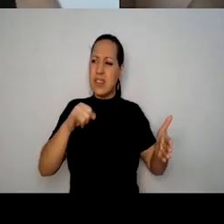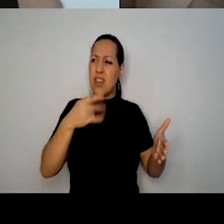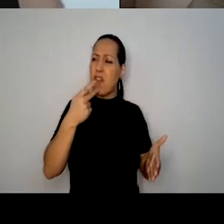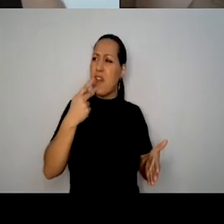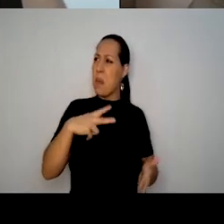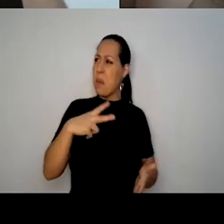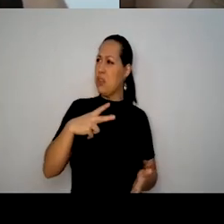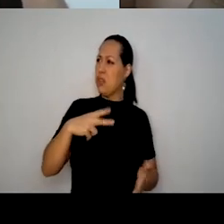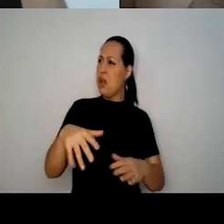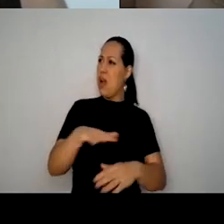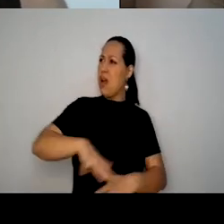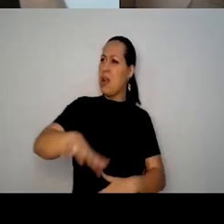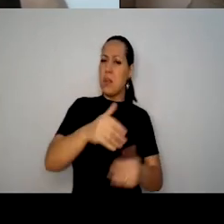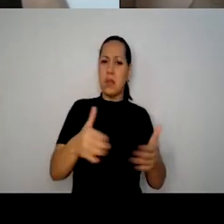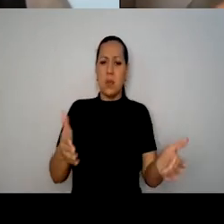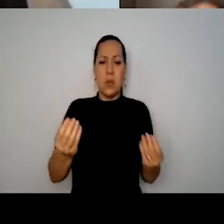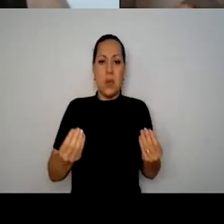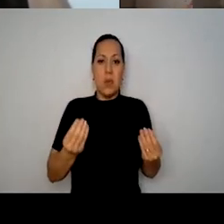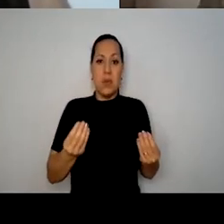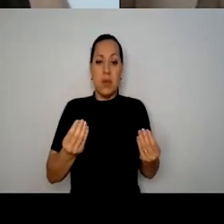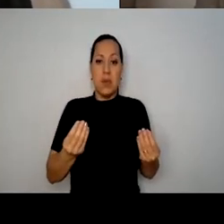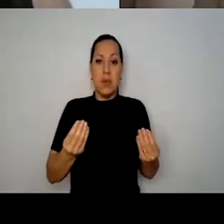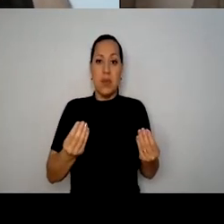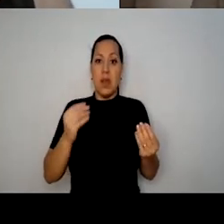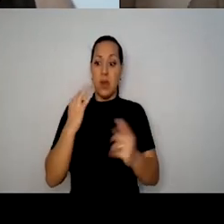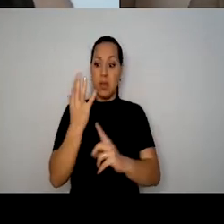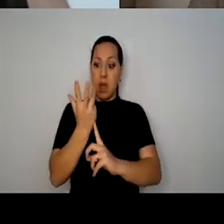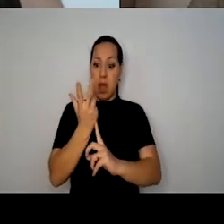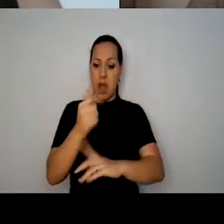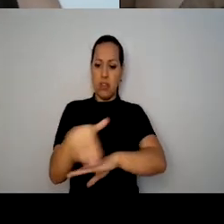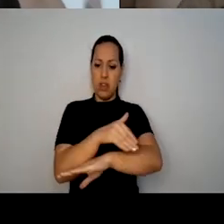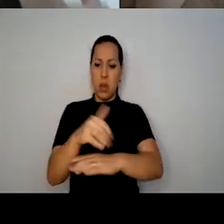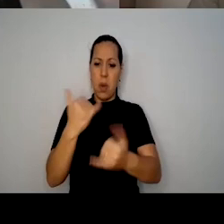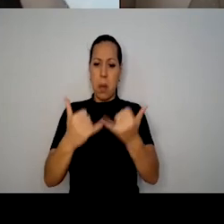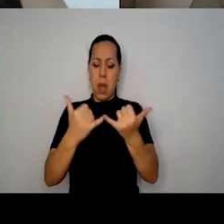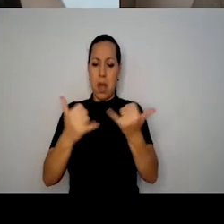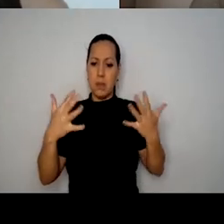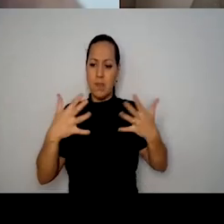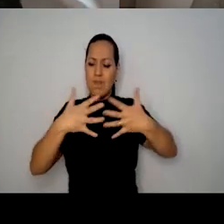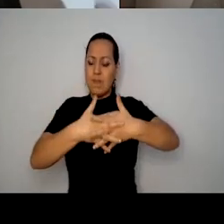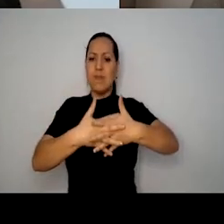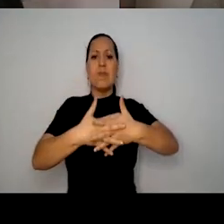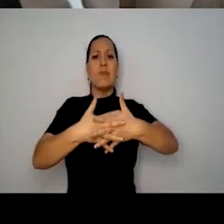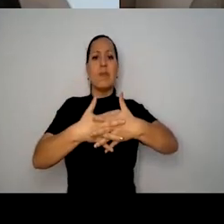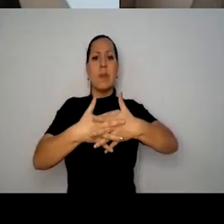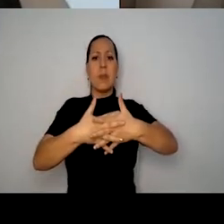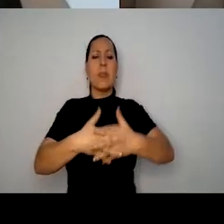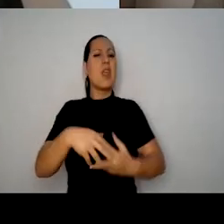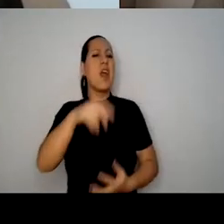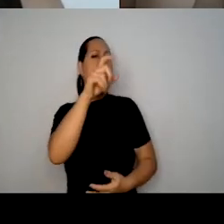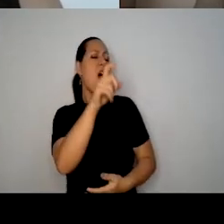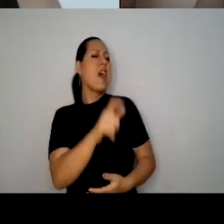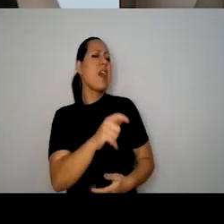sim, pode ser que o artista de rua esteja entrando em conflito com quem está gerando a privatização, ou quem